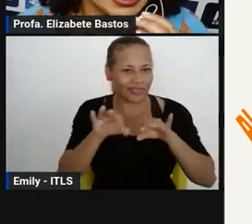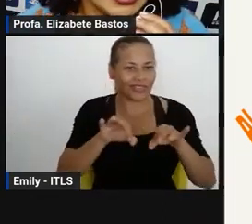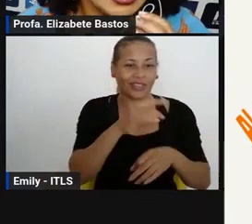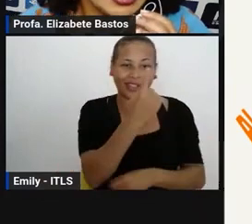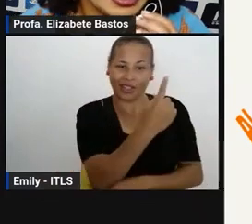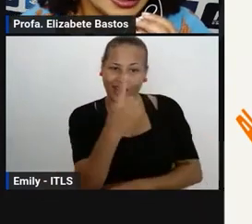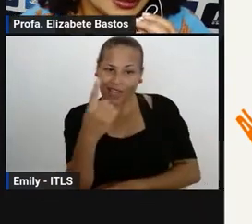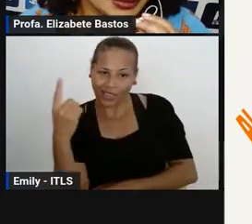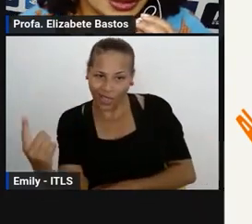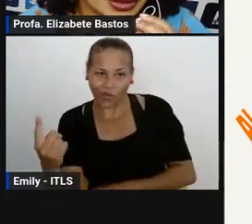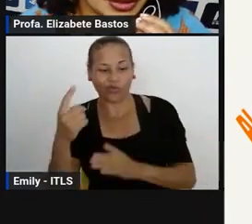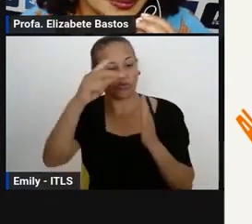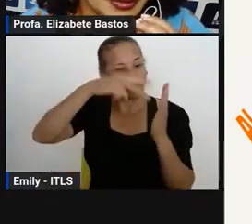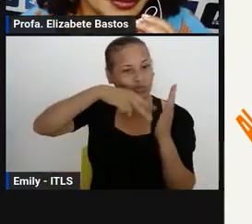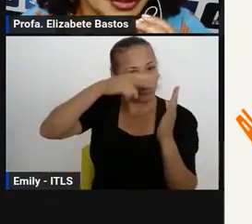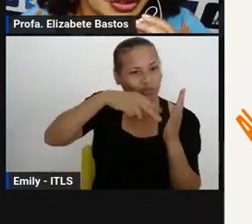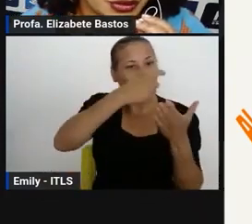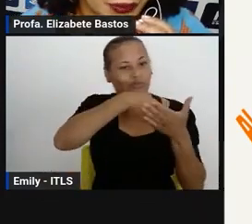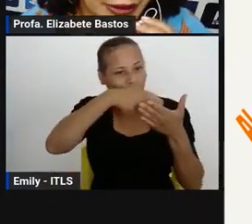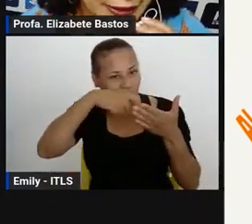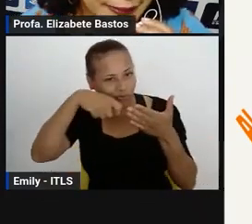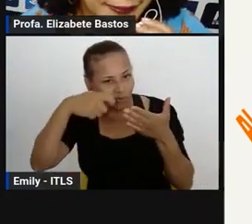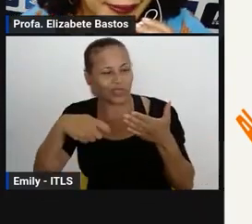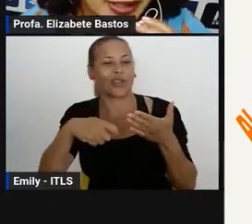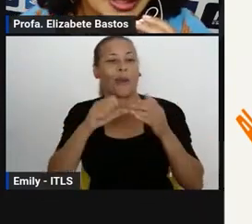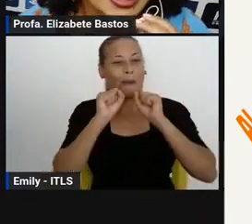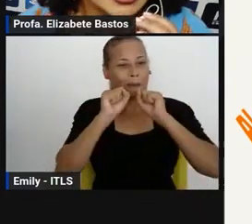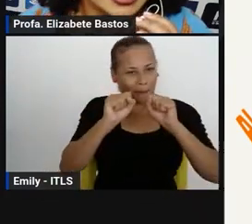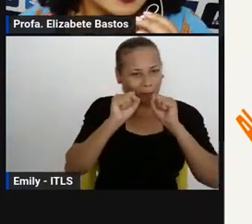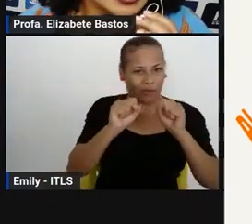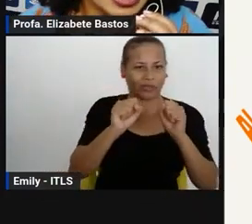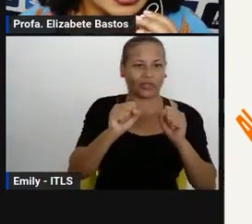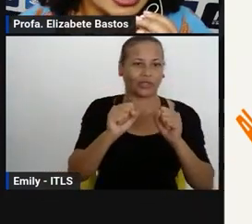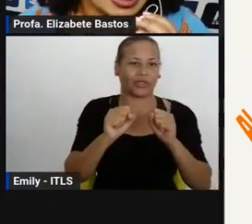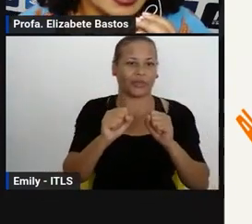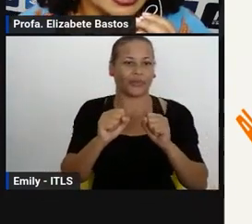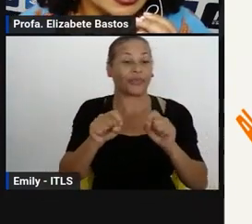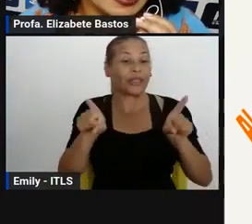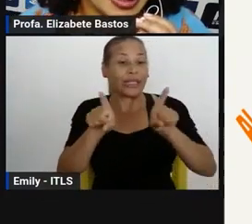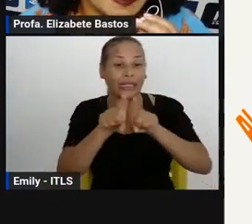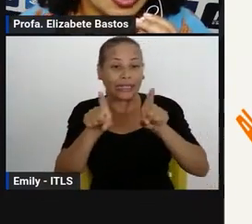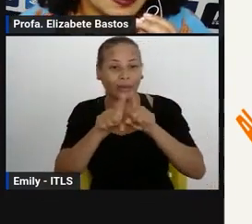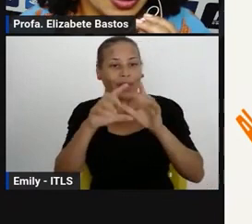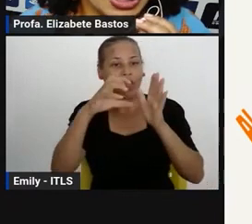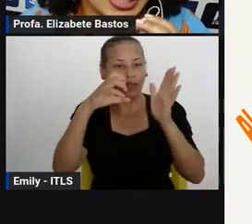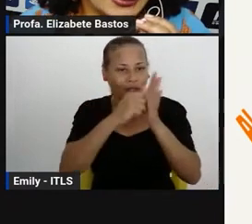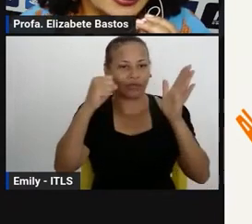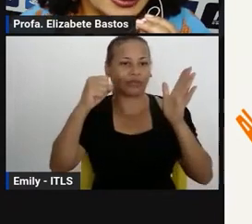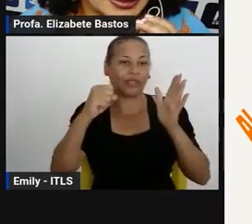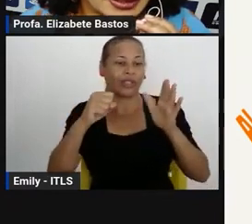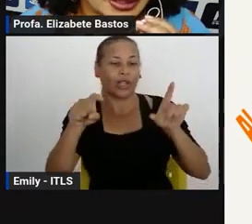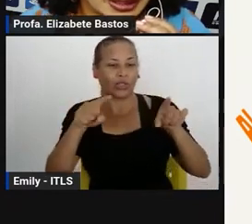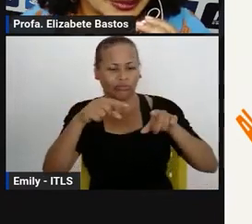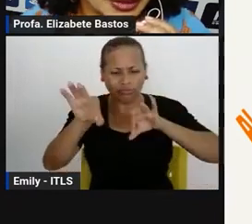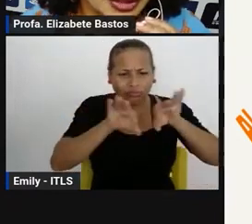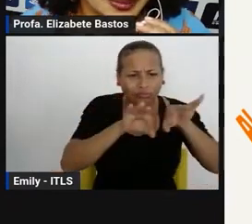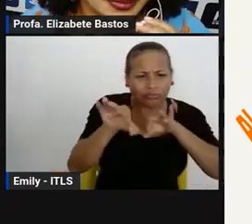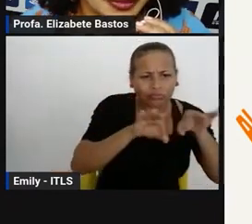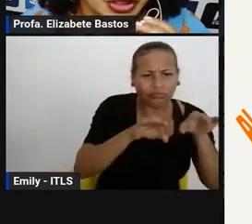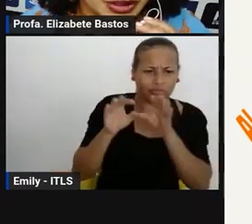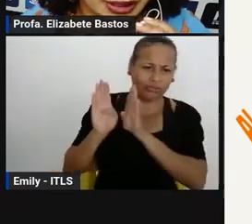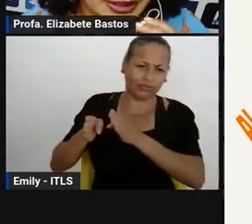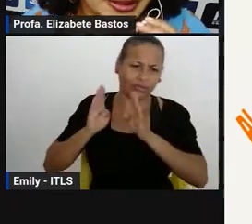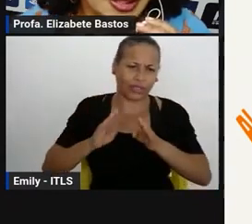Leitora e Escritora de 2022. Teremos o cadastramento também para os projetos desse ano de